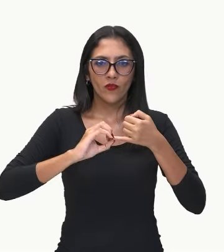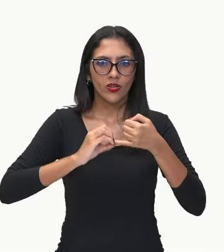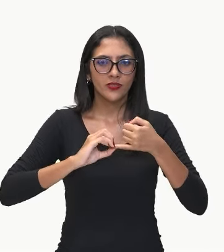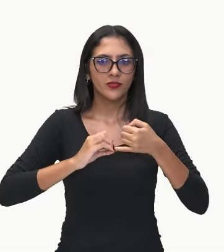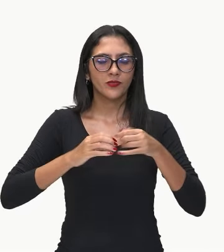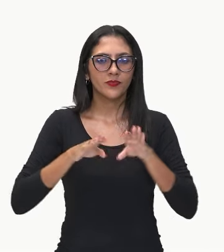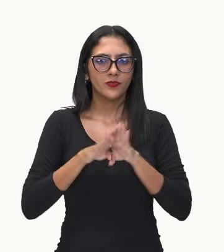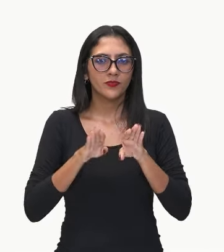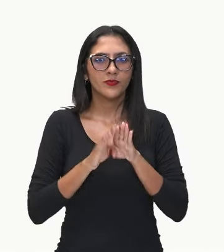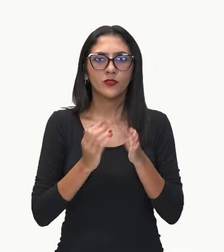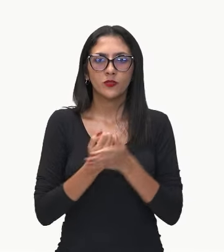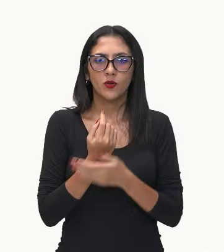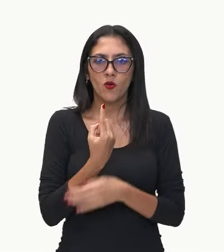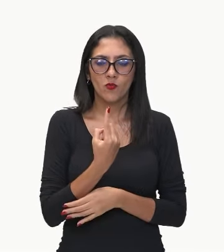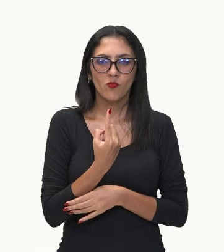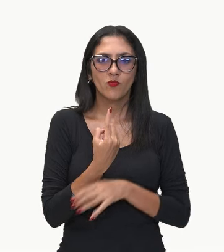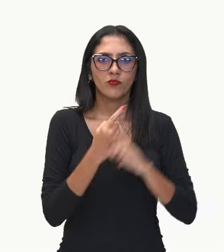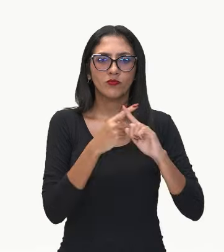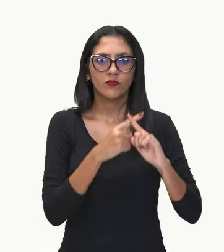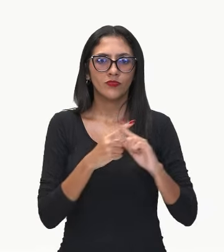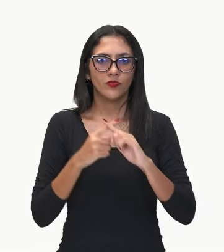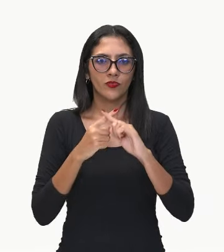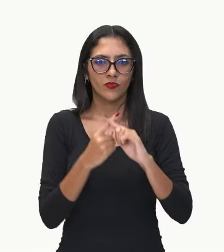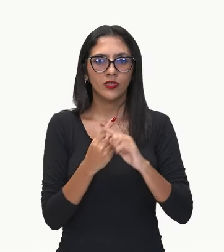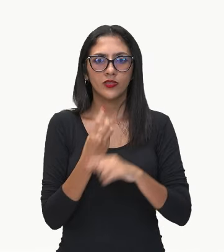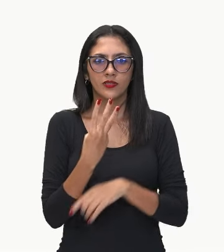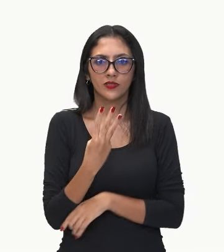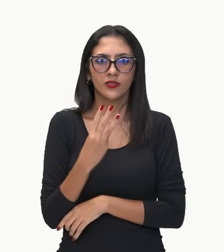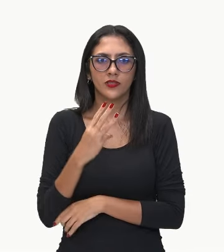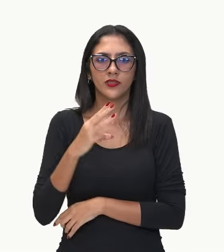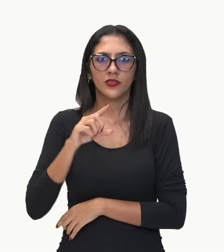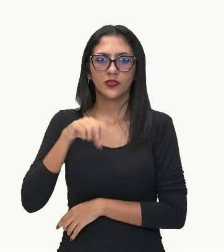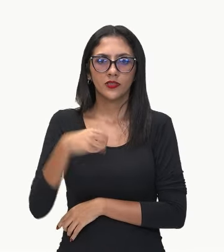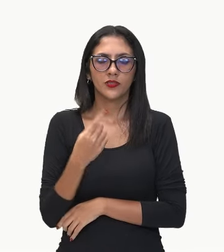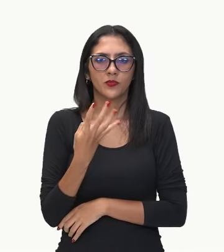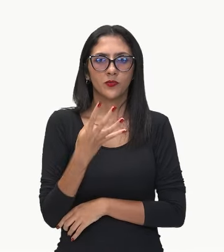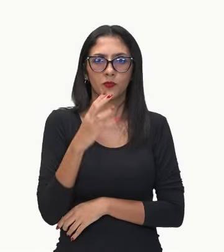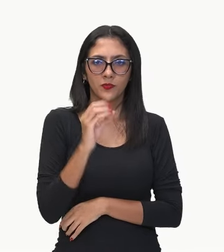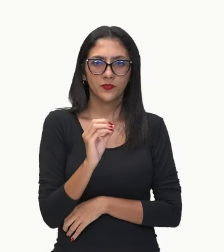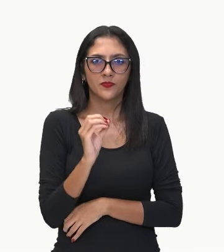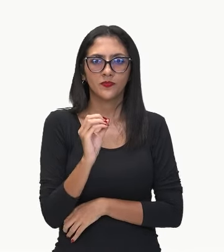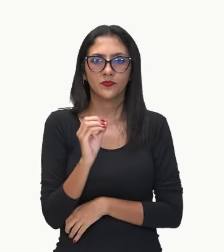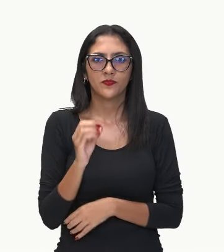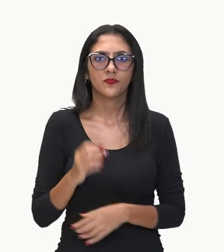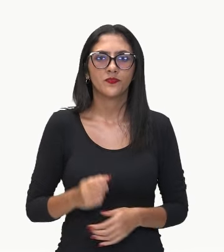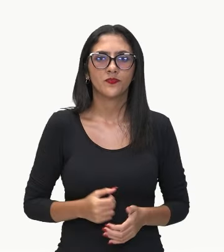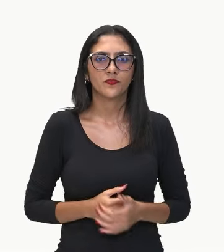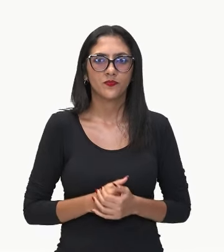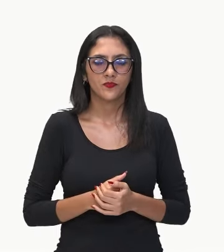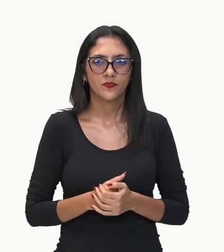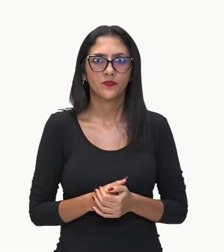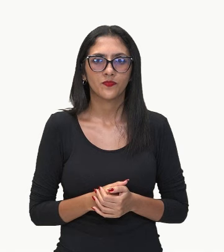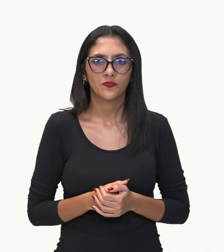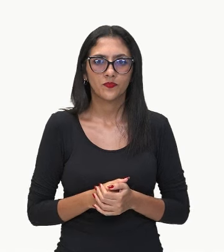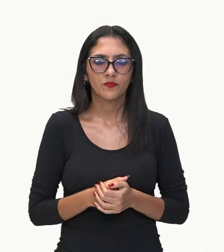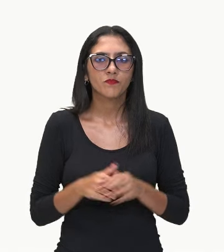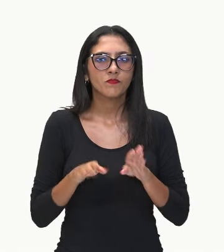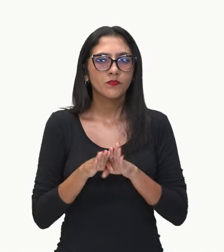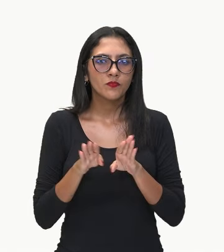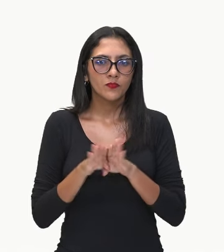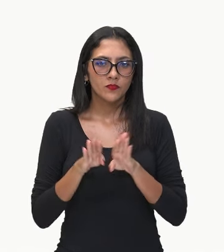Ela comprou um quilo de feijão, pagando R$,40. E, por último,